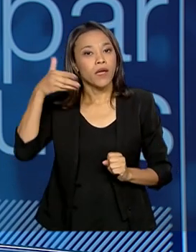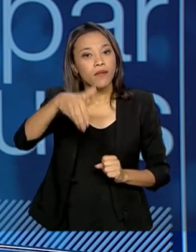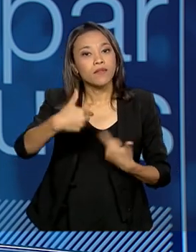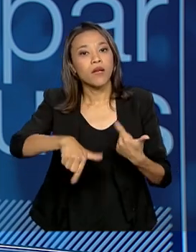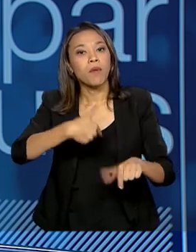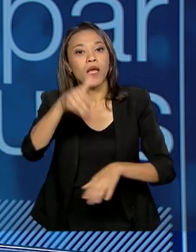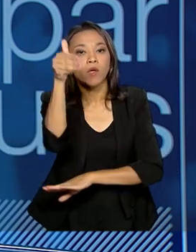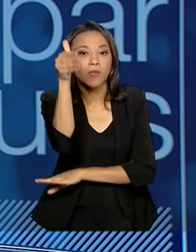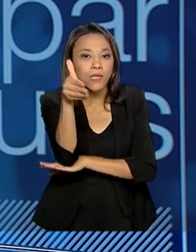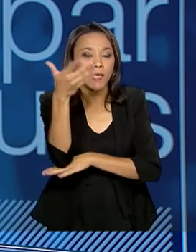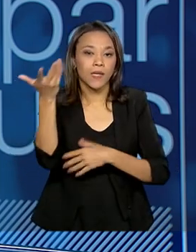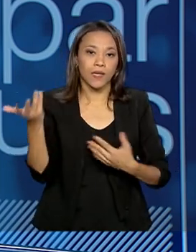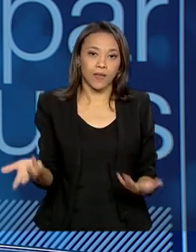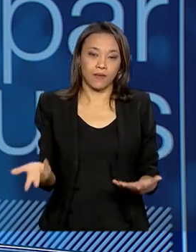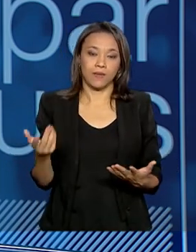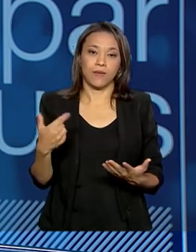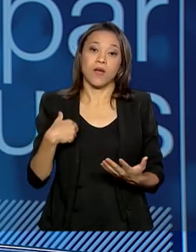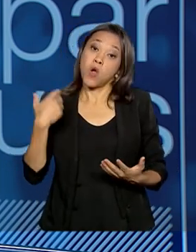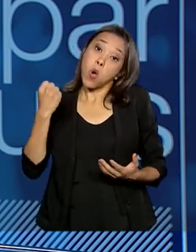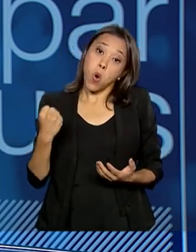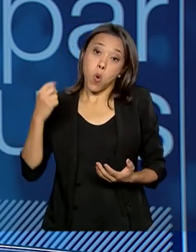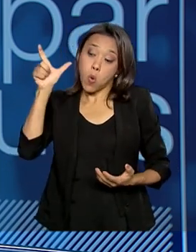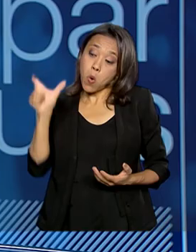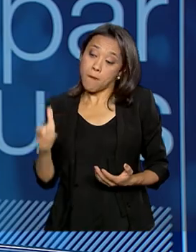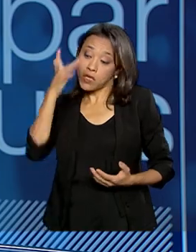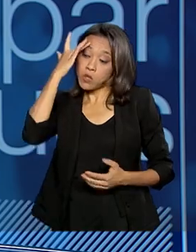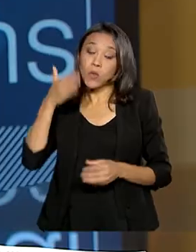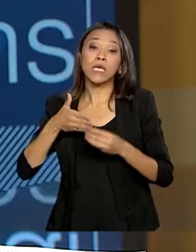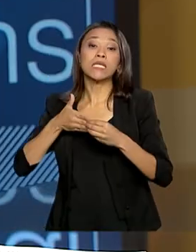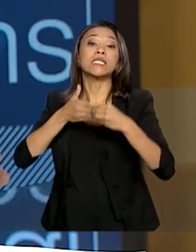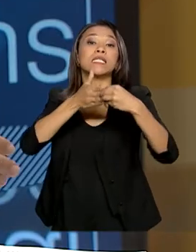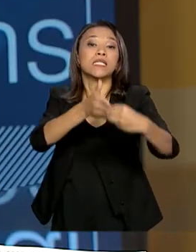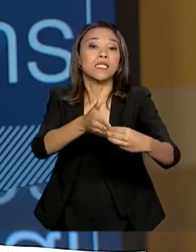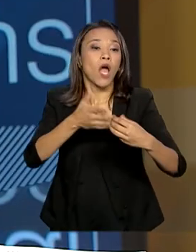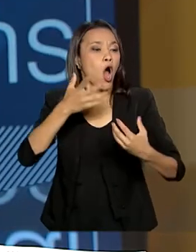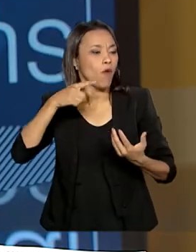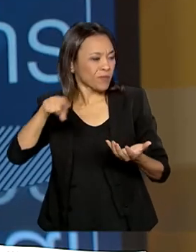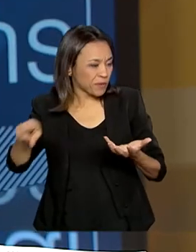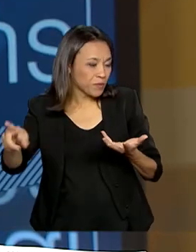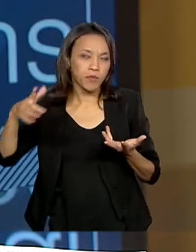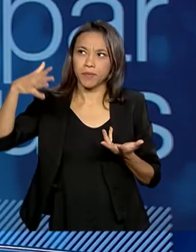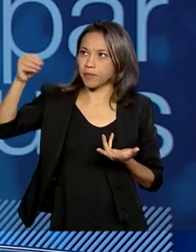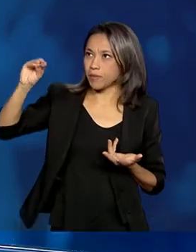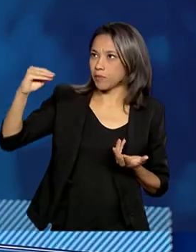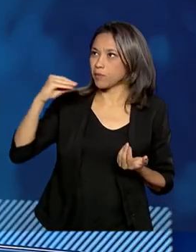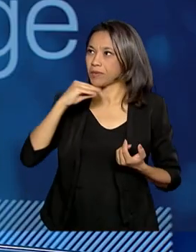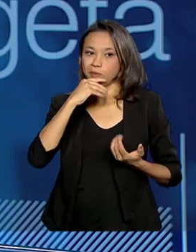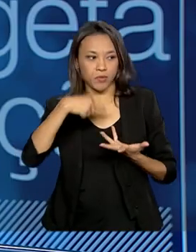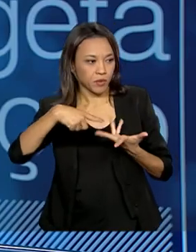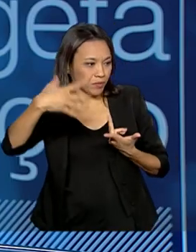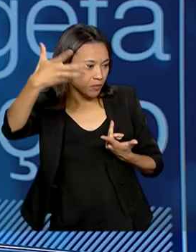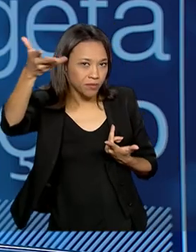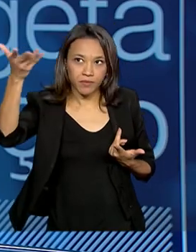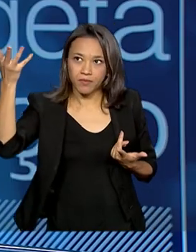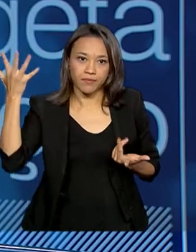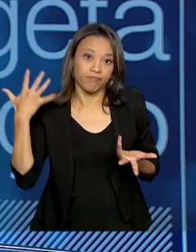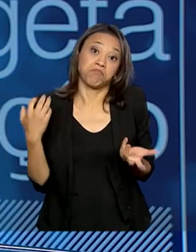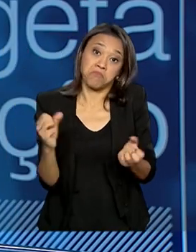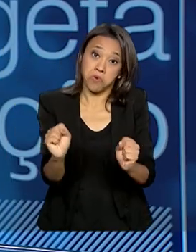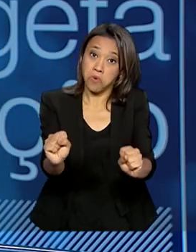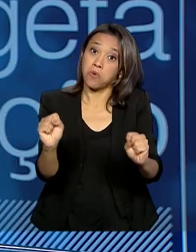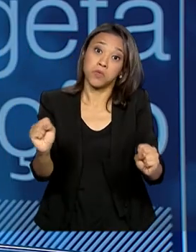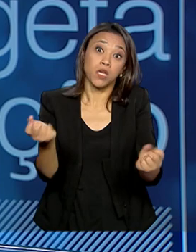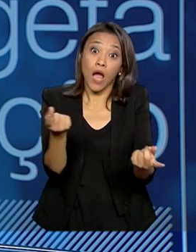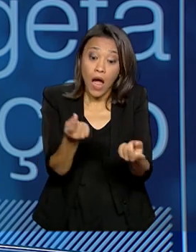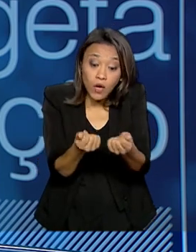hotéis, vai poder ser guia, vão poder... A gente produtiva sustentável. Exatamente, geração econômica vai aumentar cada vez